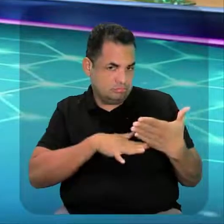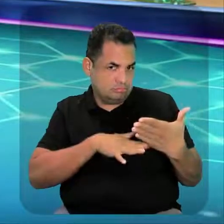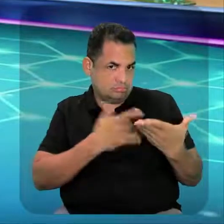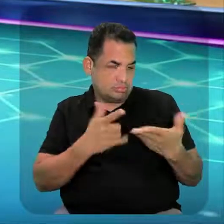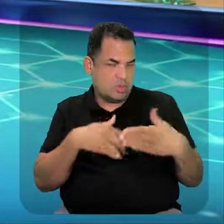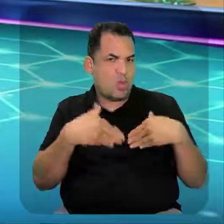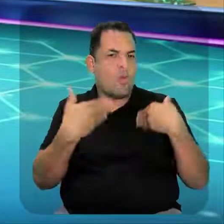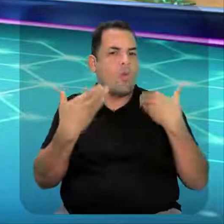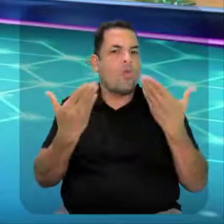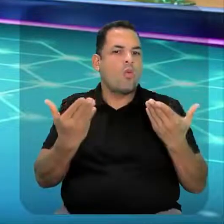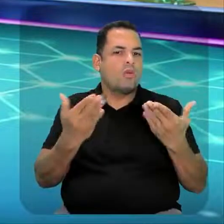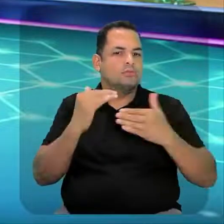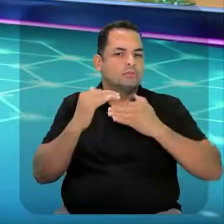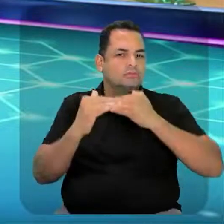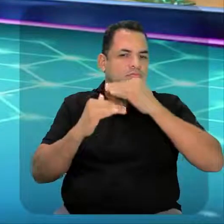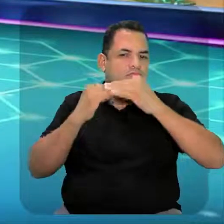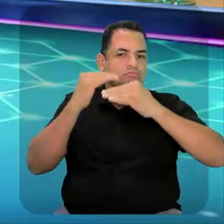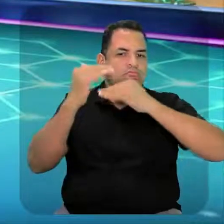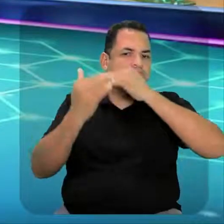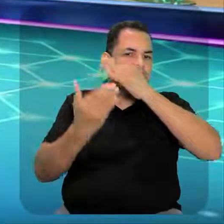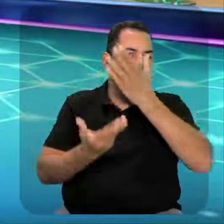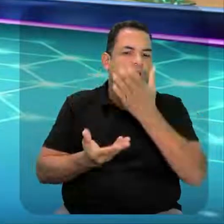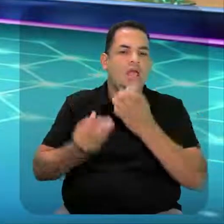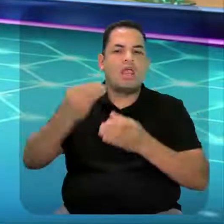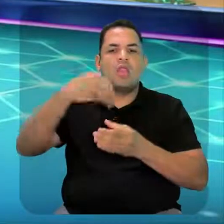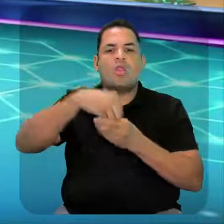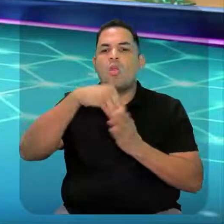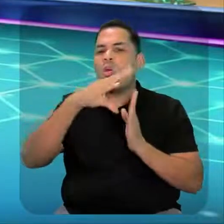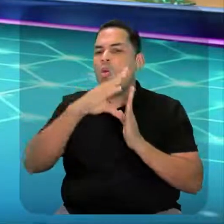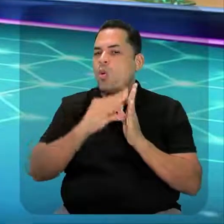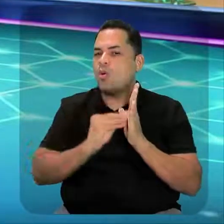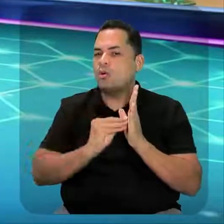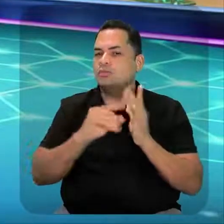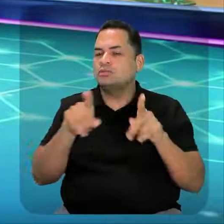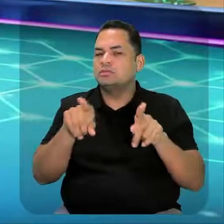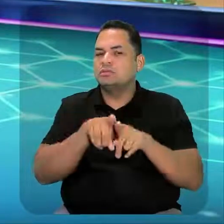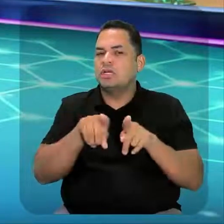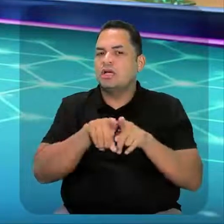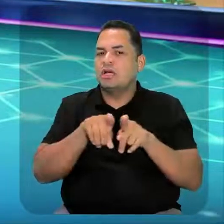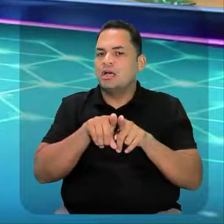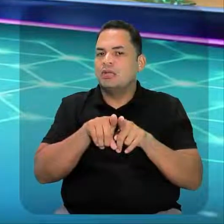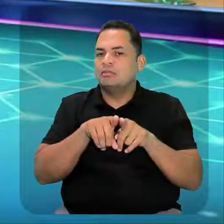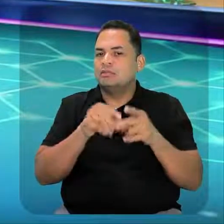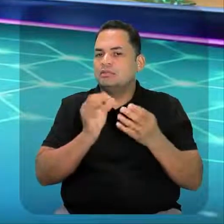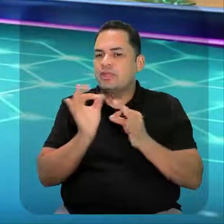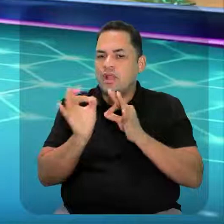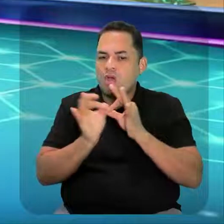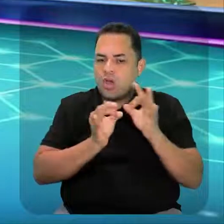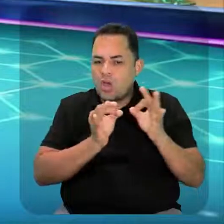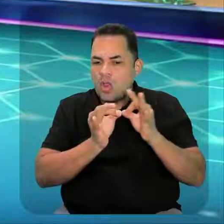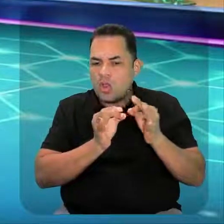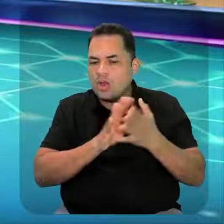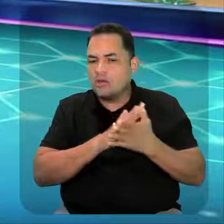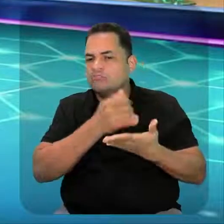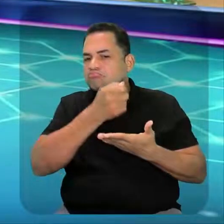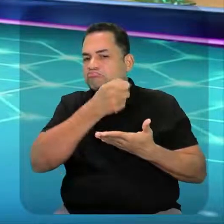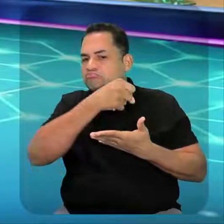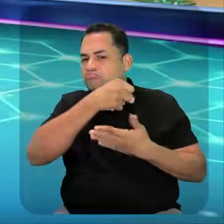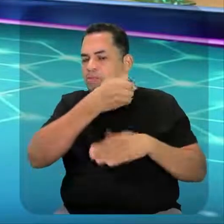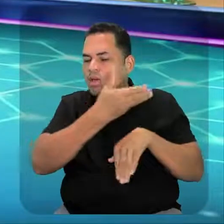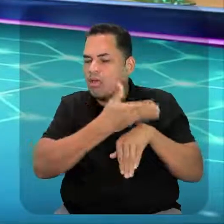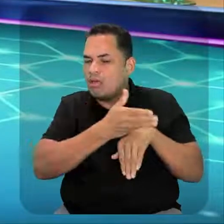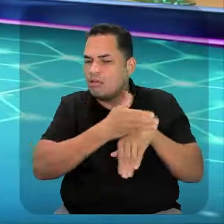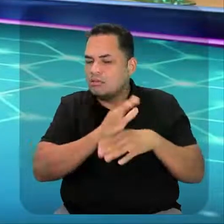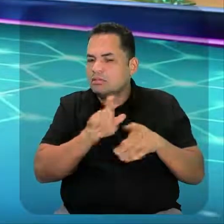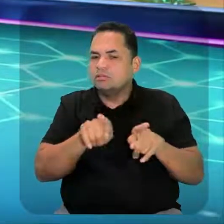que à medida que a gente vai evoluindo dentro do conteúdo, a gente também vai evoluindo nas elaborações dos exercícios, né? A gente não